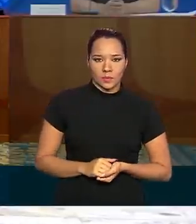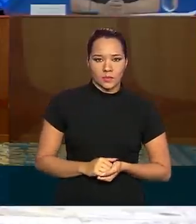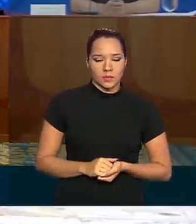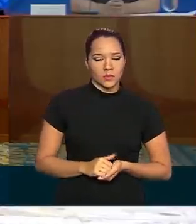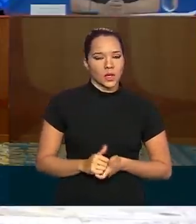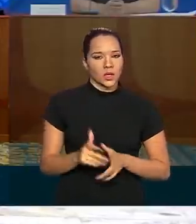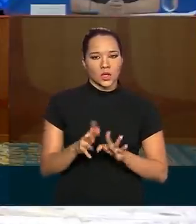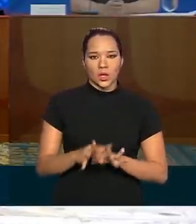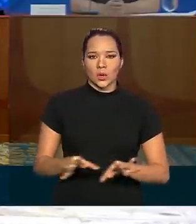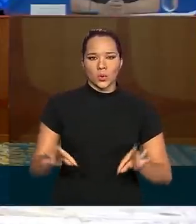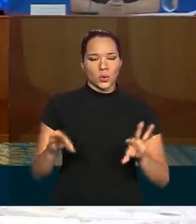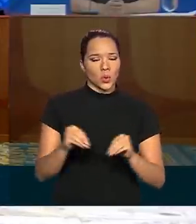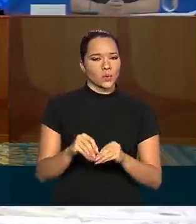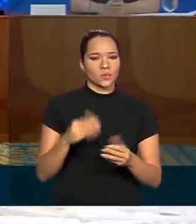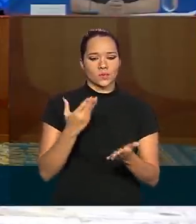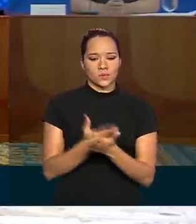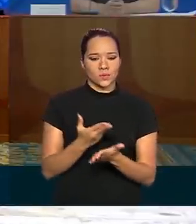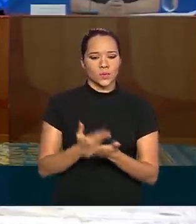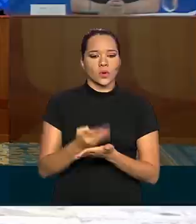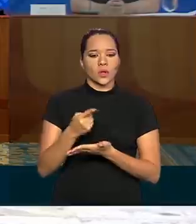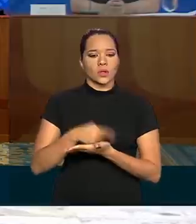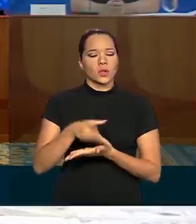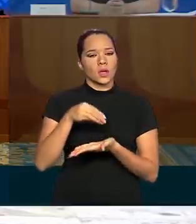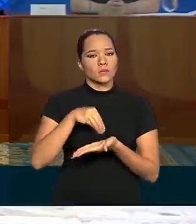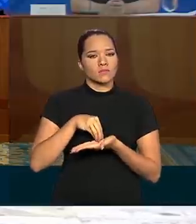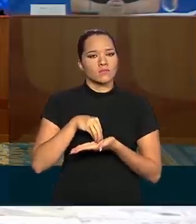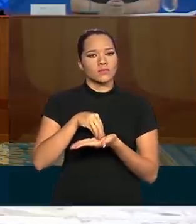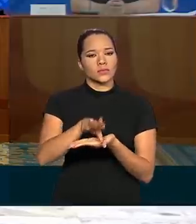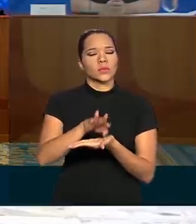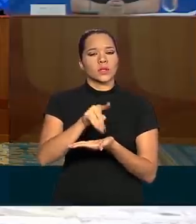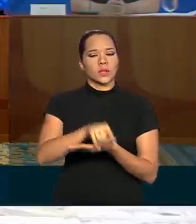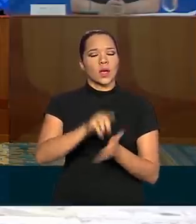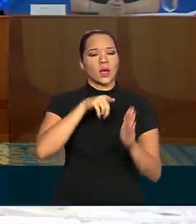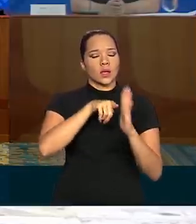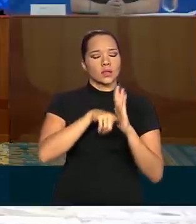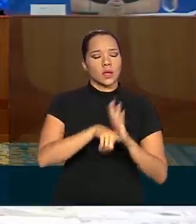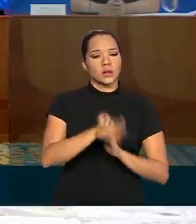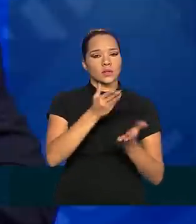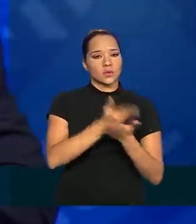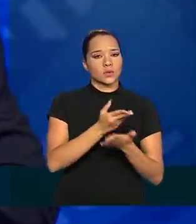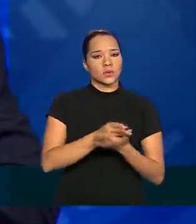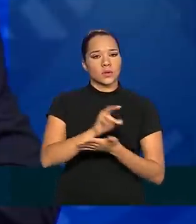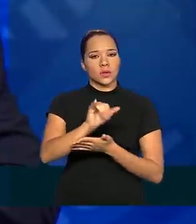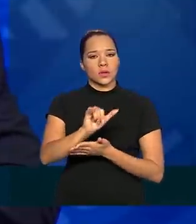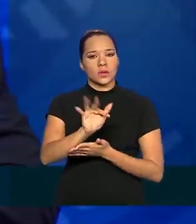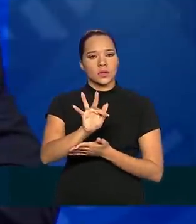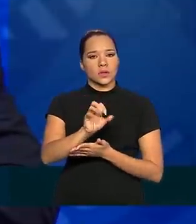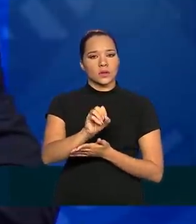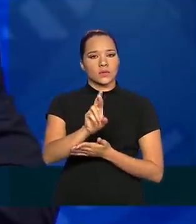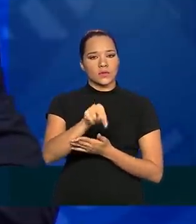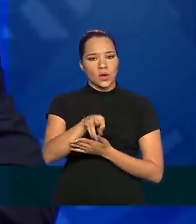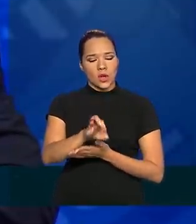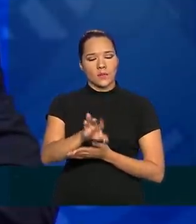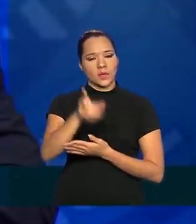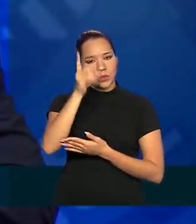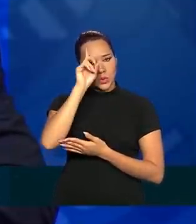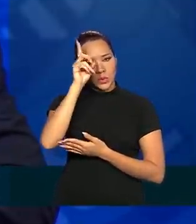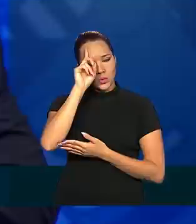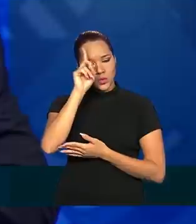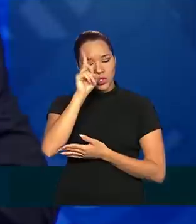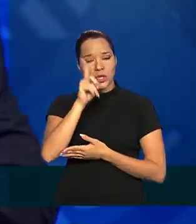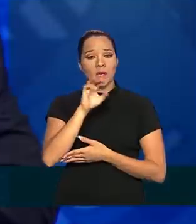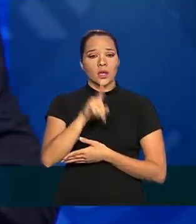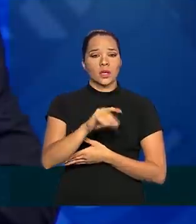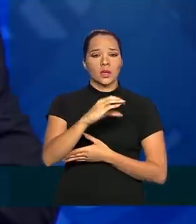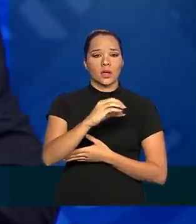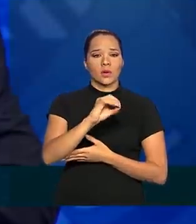Todos esses estudos estão disponibilizados, a análise desses estudos, no informe diário de evidências COVID-19,